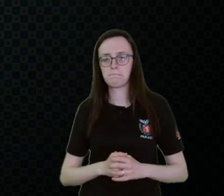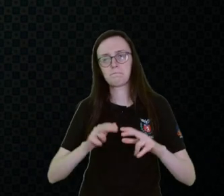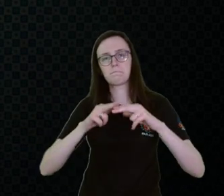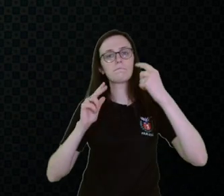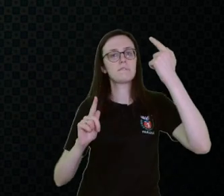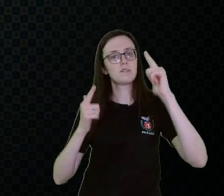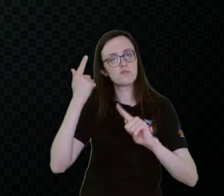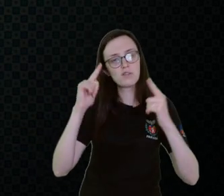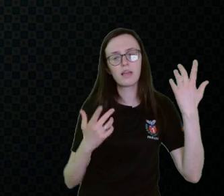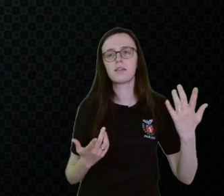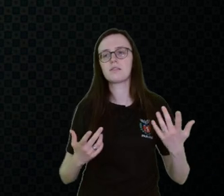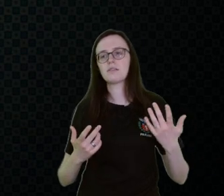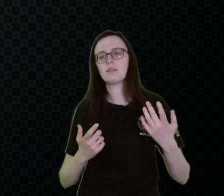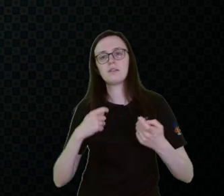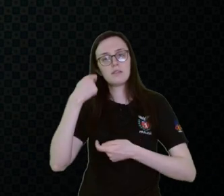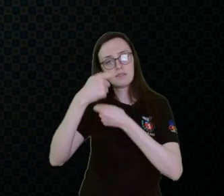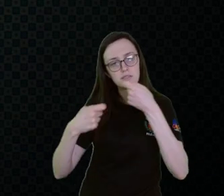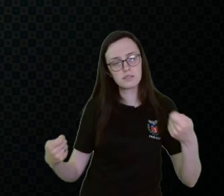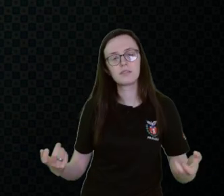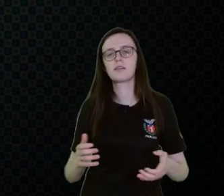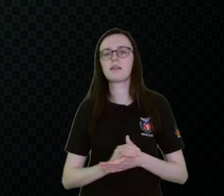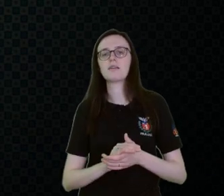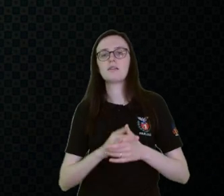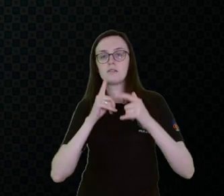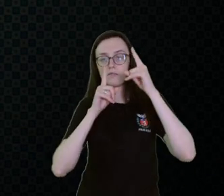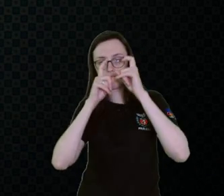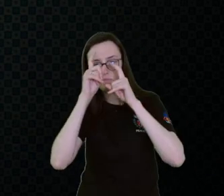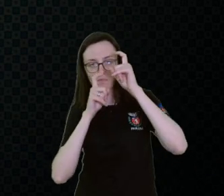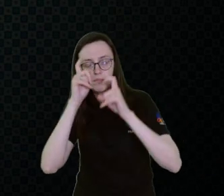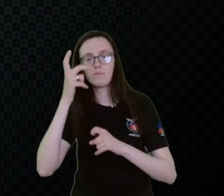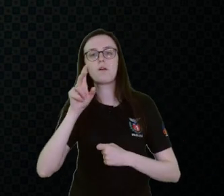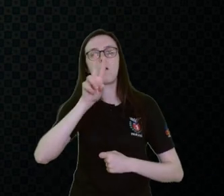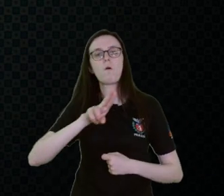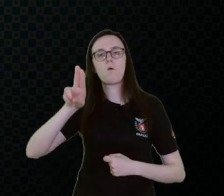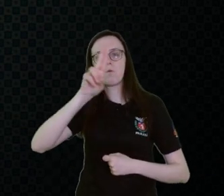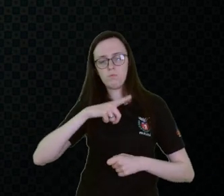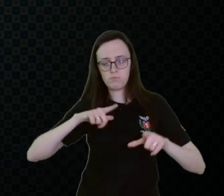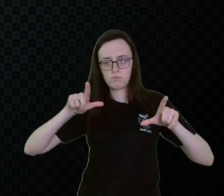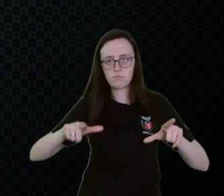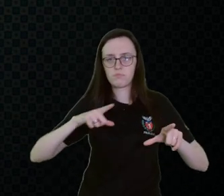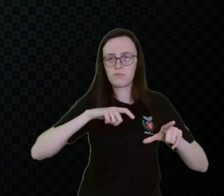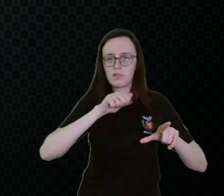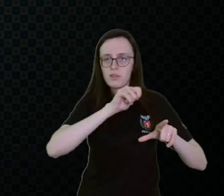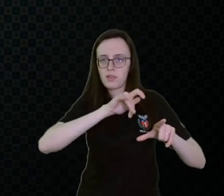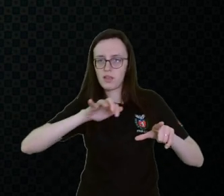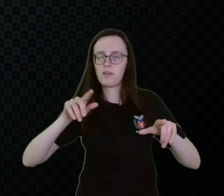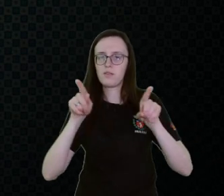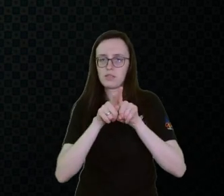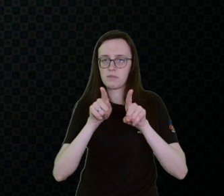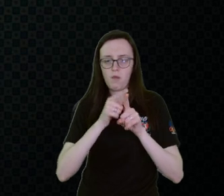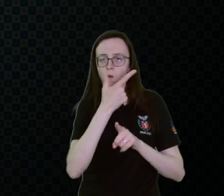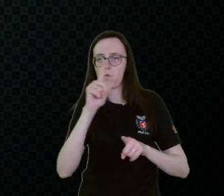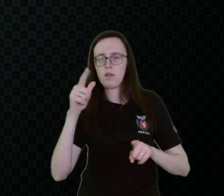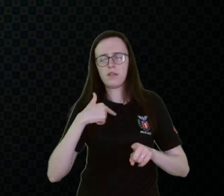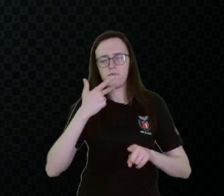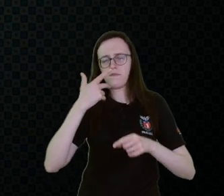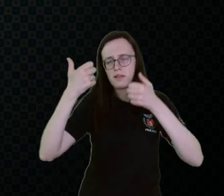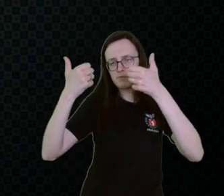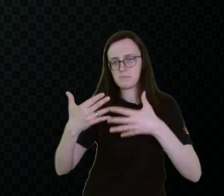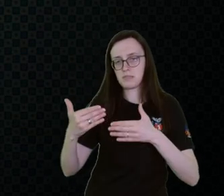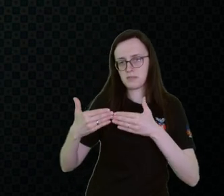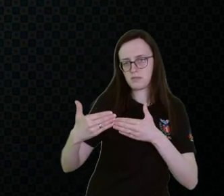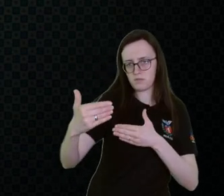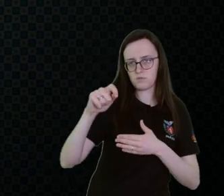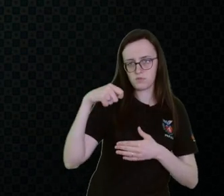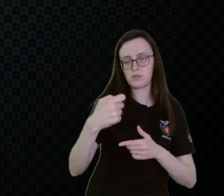gestos, sinais, expressões espaciais, uso de prancha de alfabeto, símbolos pictográficos, a gente já vai falar um pouquinho mais,